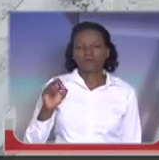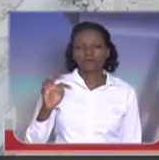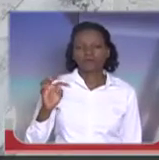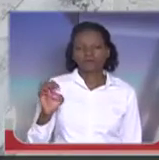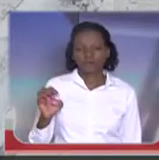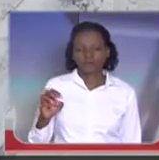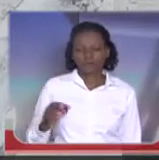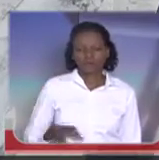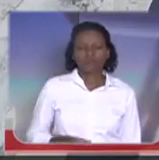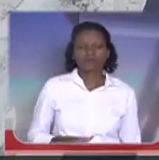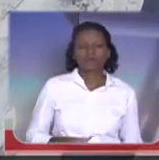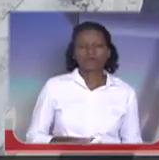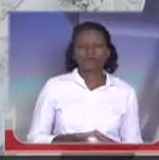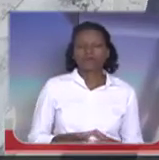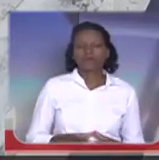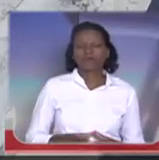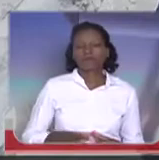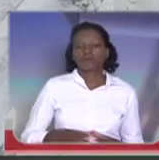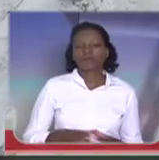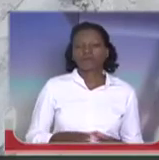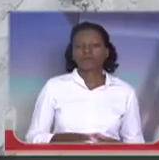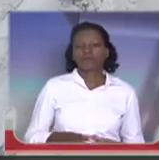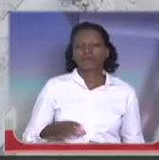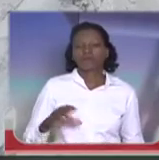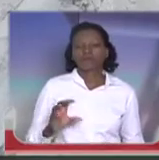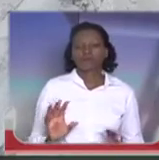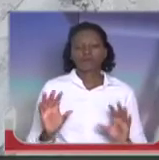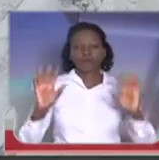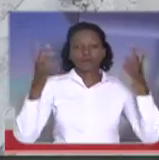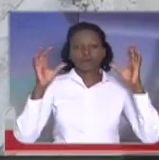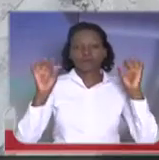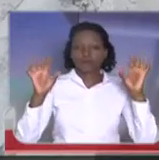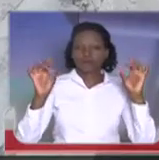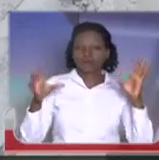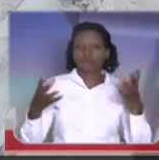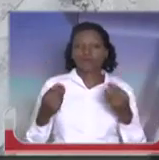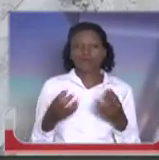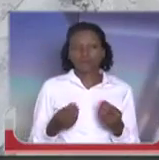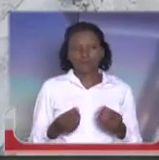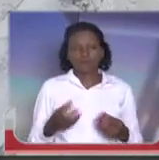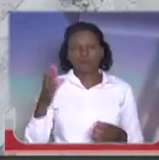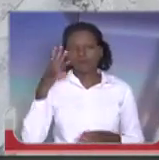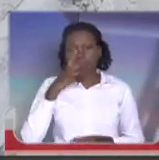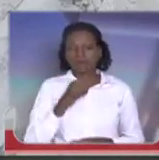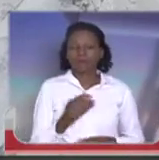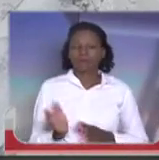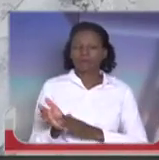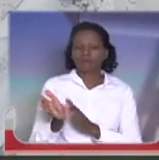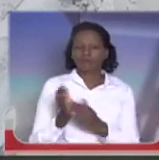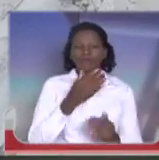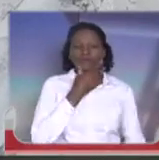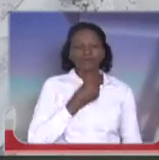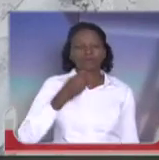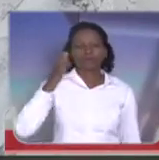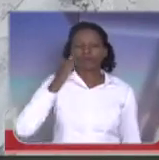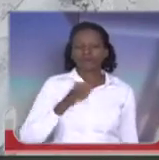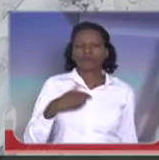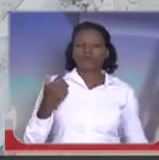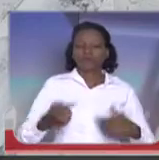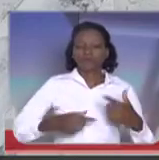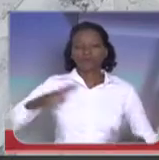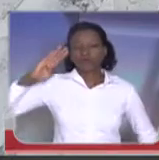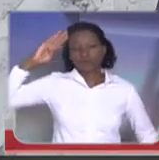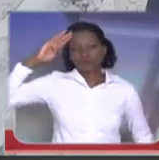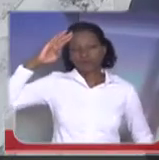Cid, Comando Militar Sudeste, e foi uma solenidade muito prestigiada. Parabéns a todos os homens e mulheres do nosso Exército